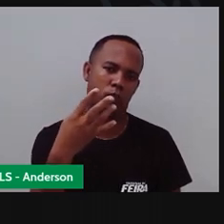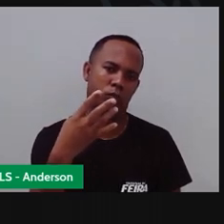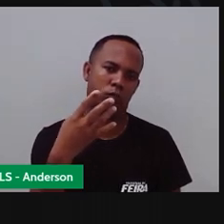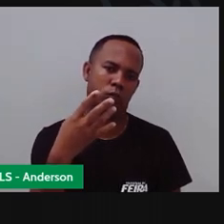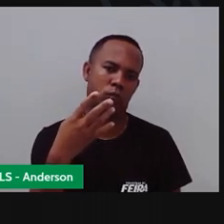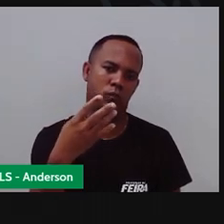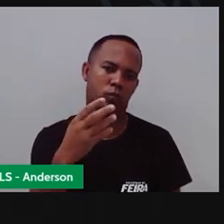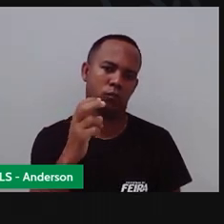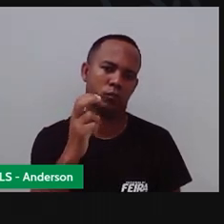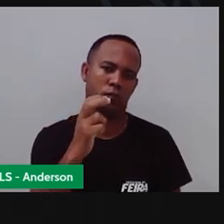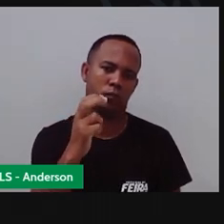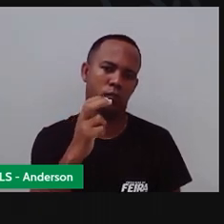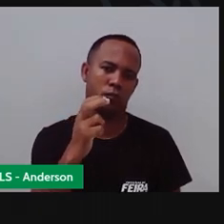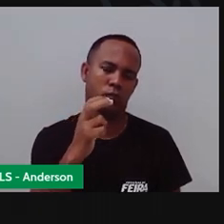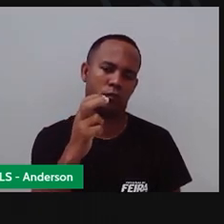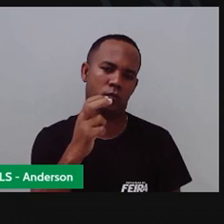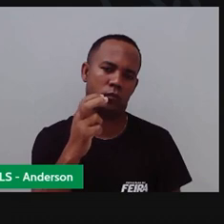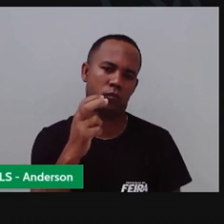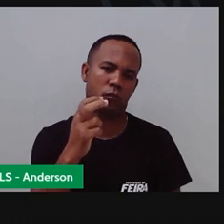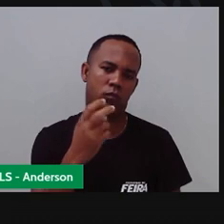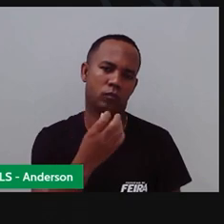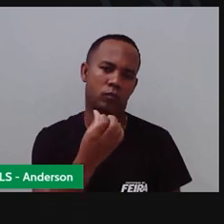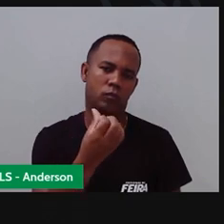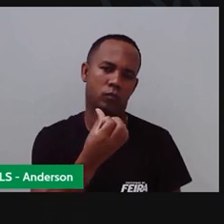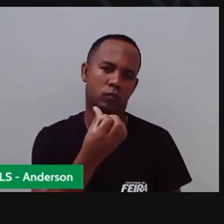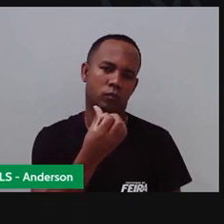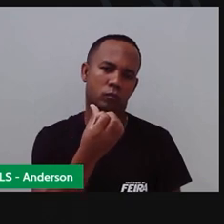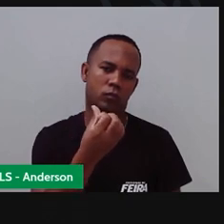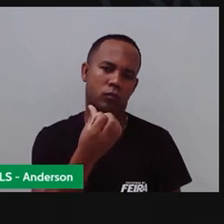Quatro. Cinco.